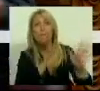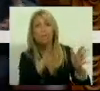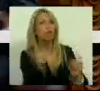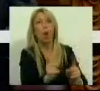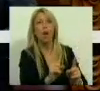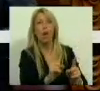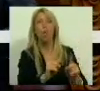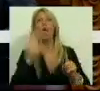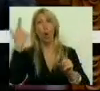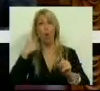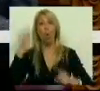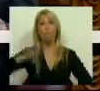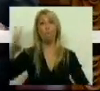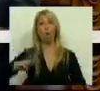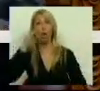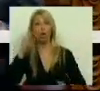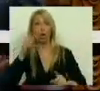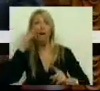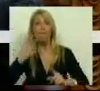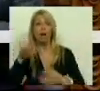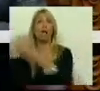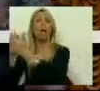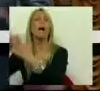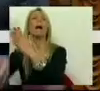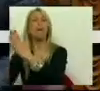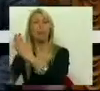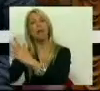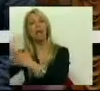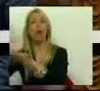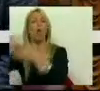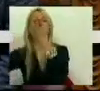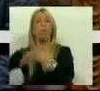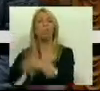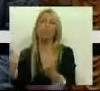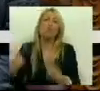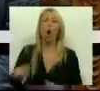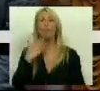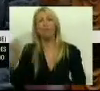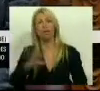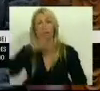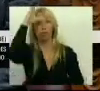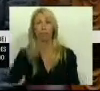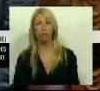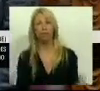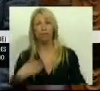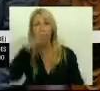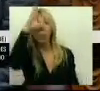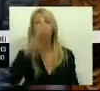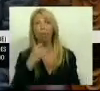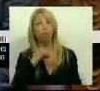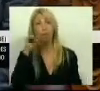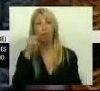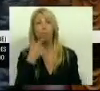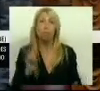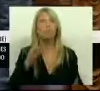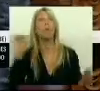dar milhões à banca, até dispensa o plano de recapitalização. É só pedir, Sr. Ministro. E o pior é que o Governo ainda não percebeu ou não quis perceber, o que é